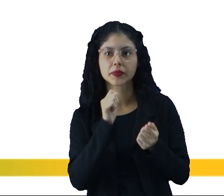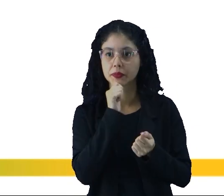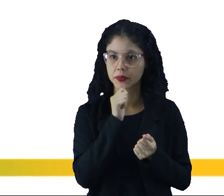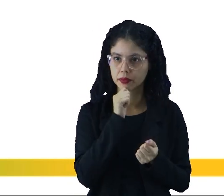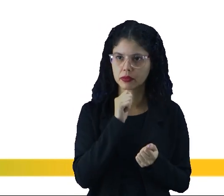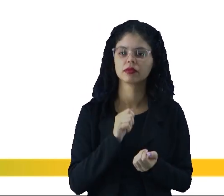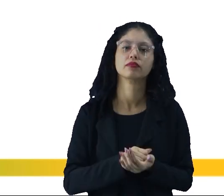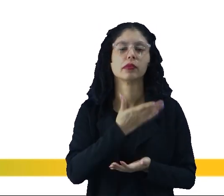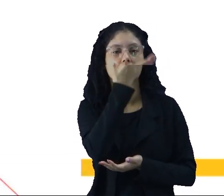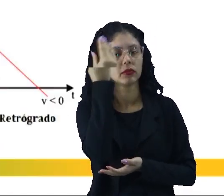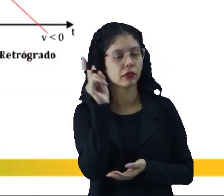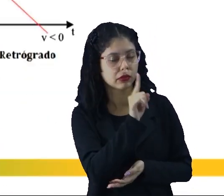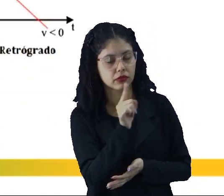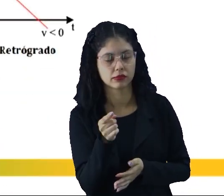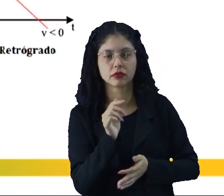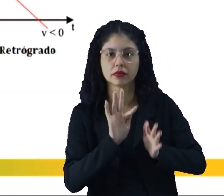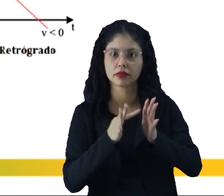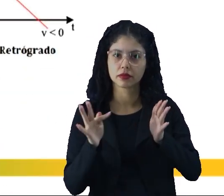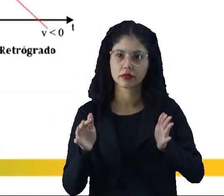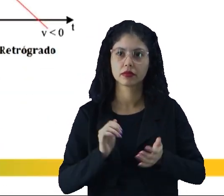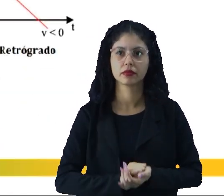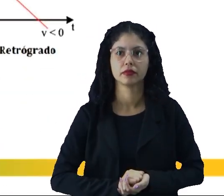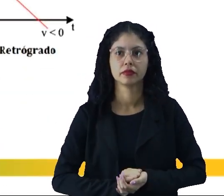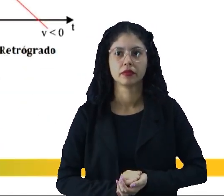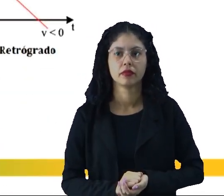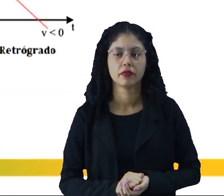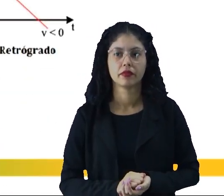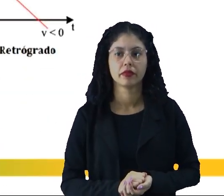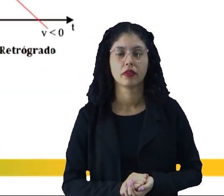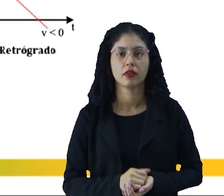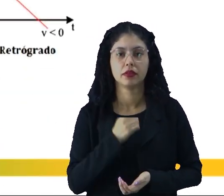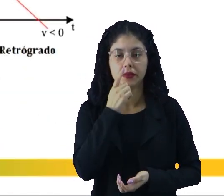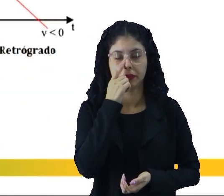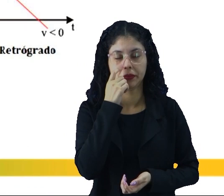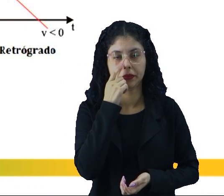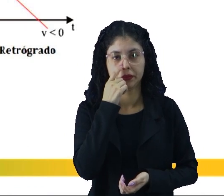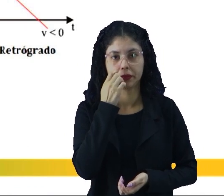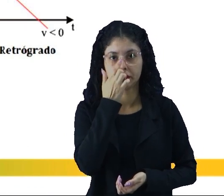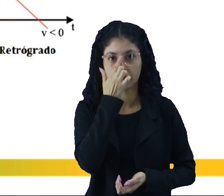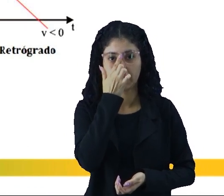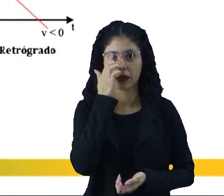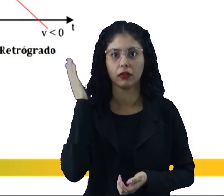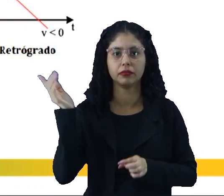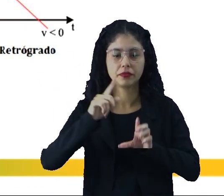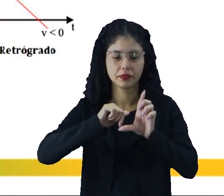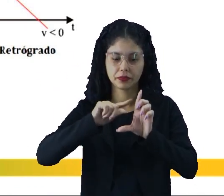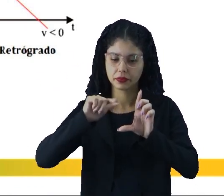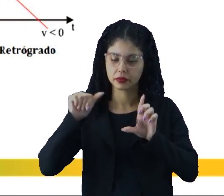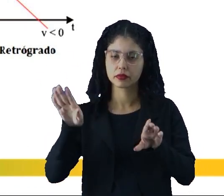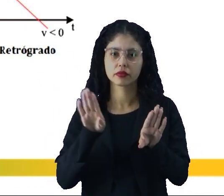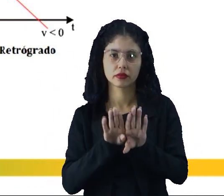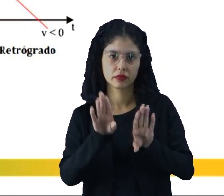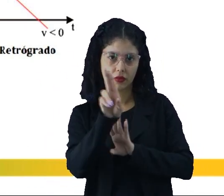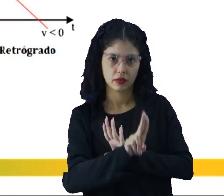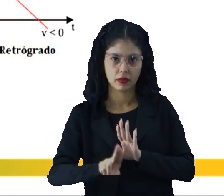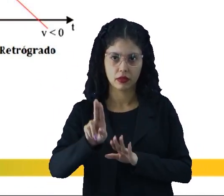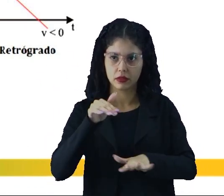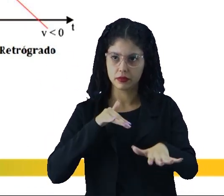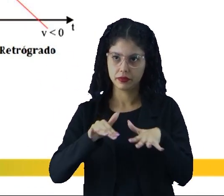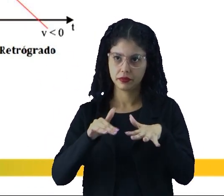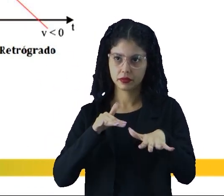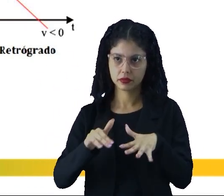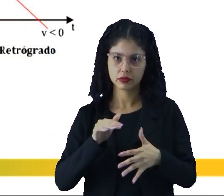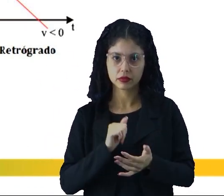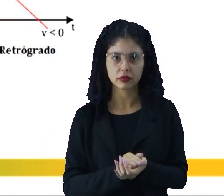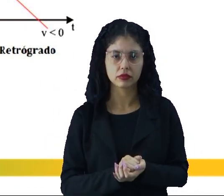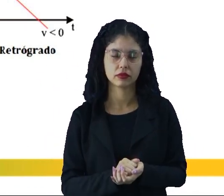para não esquecer, então, dessa função. Nós temos aqui, então, os gráficos que a gente vai usar no movimento